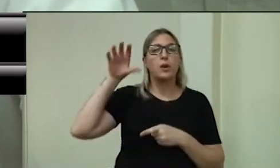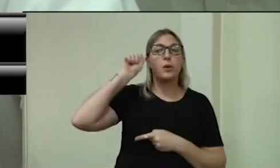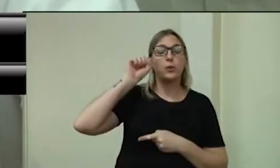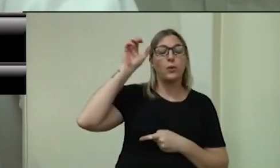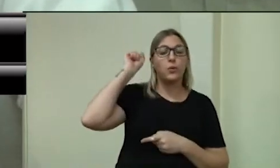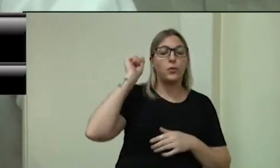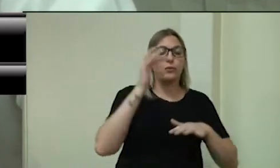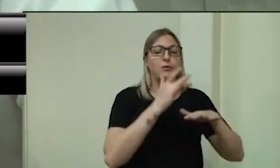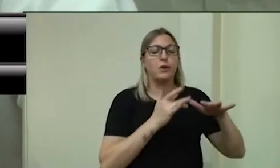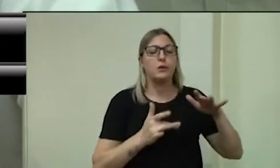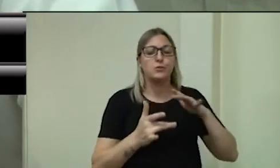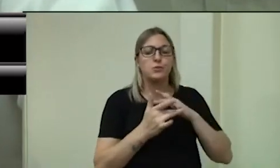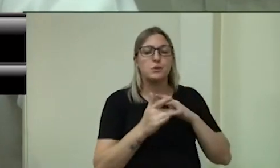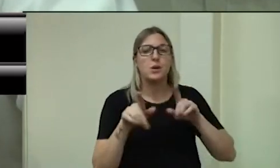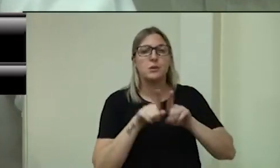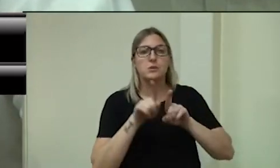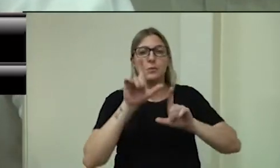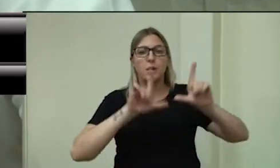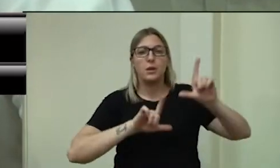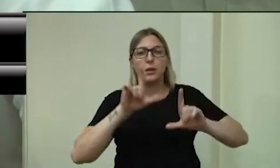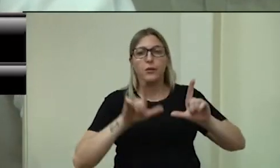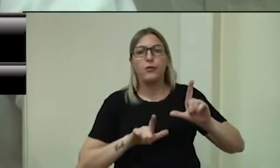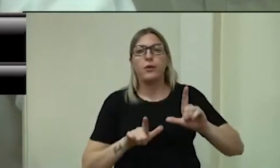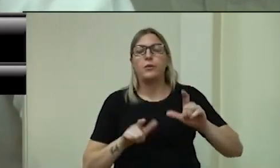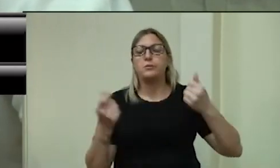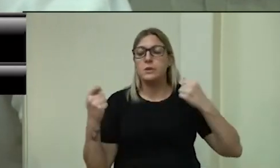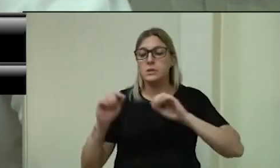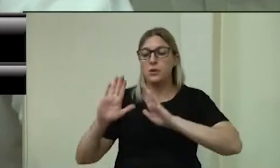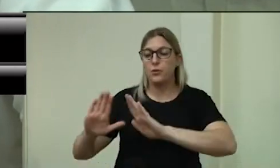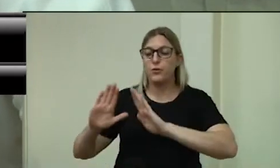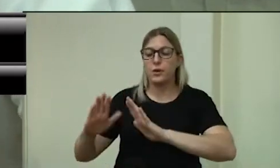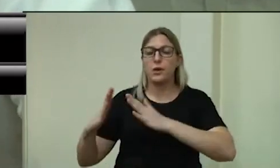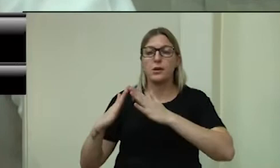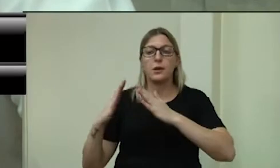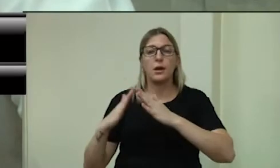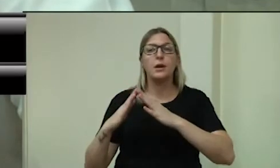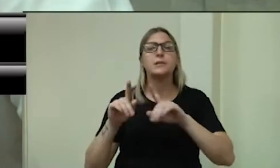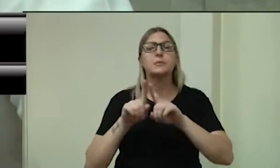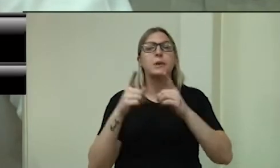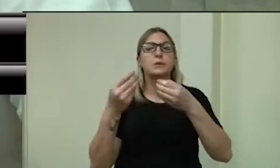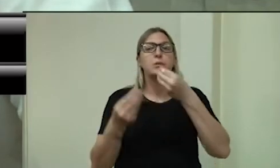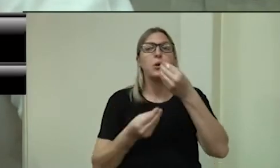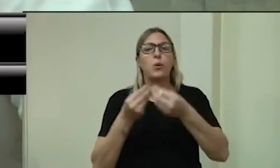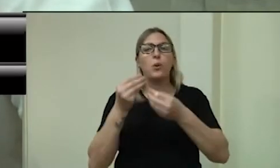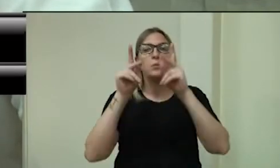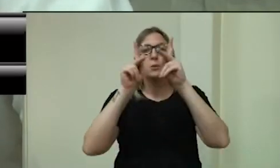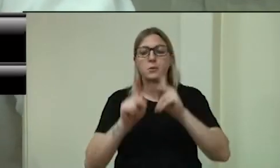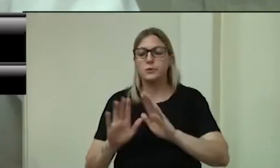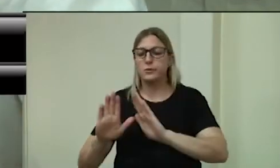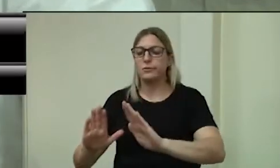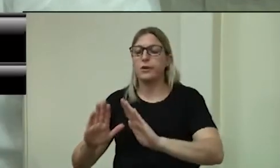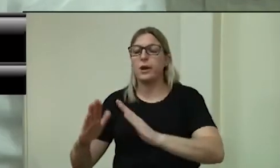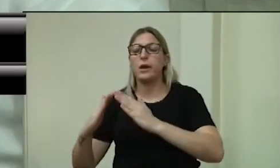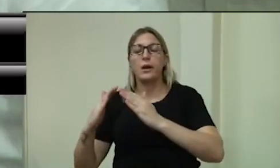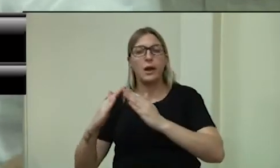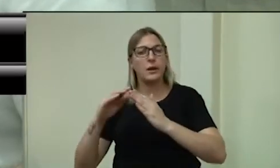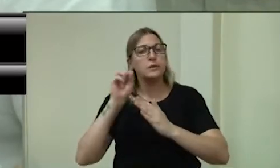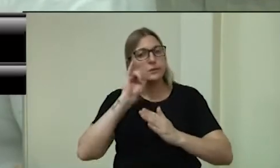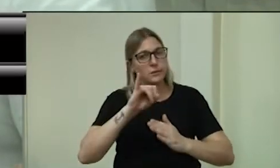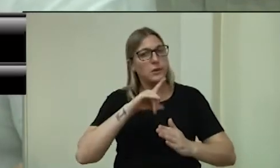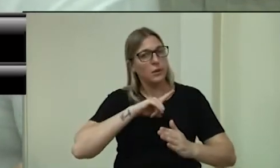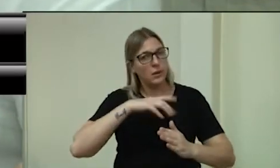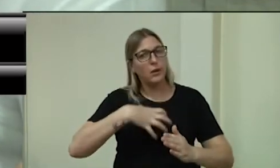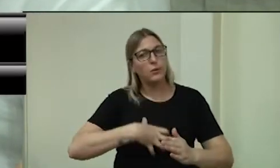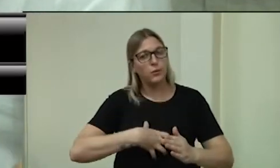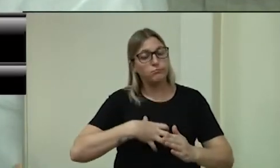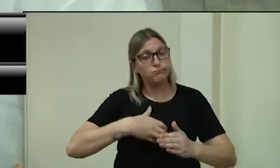sociais, na televisão, fico em casa, mas fico em casa quando a fome bate, a gente sabe que não é bem assim. Então, esse dinheiro, tenho